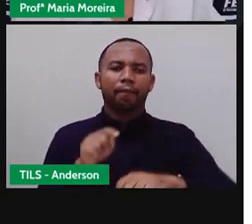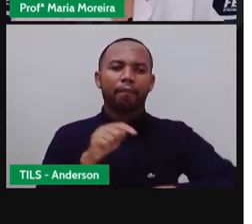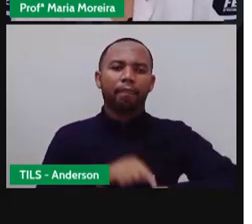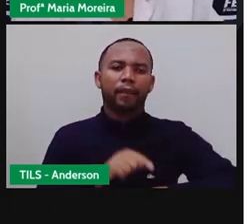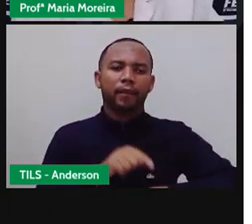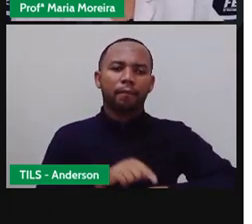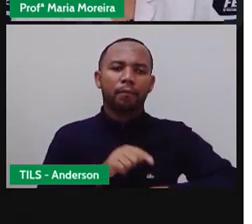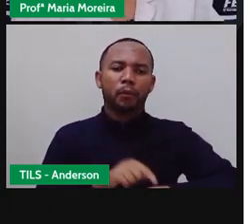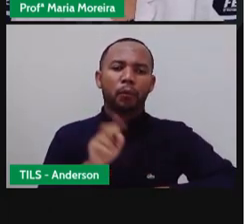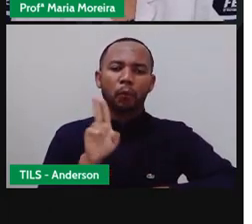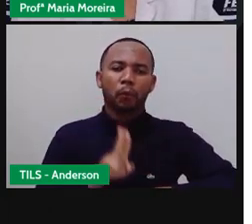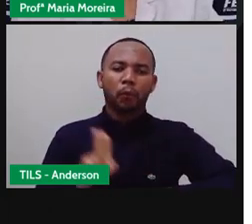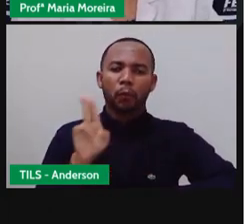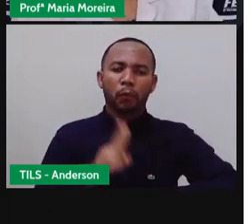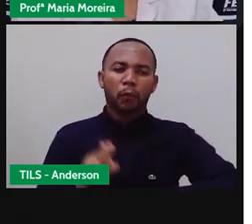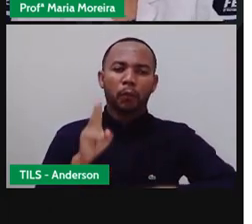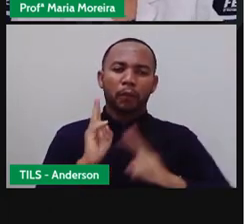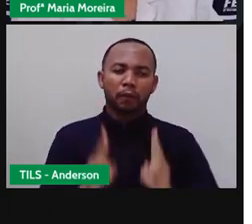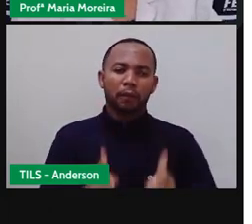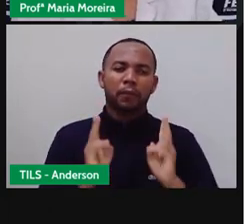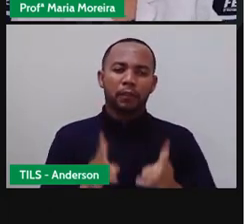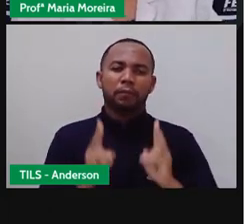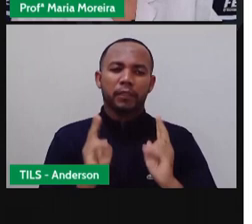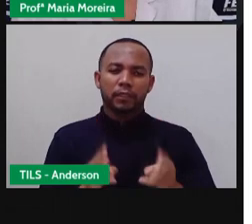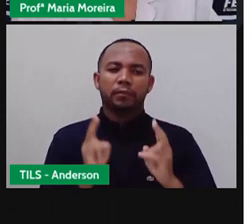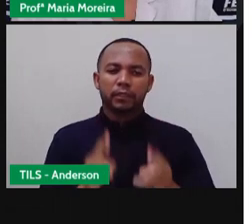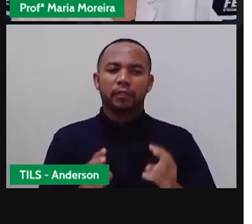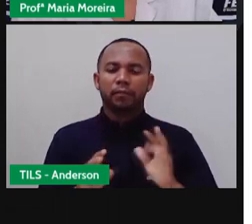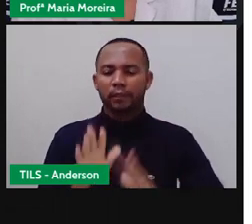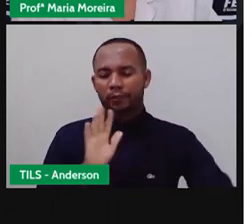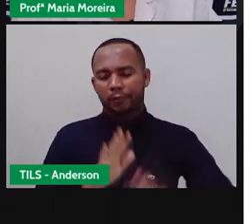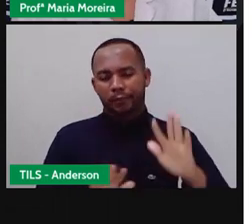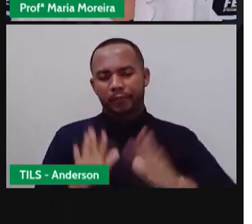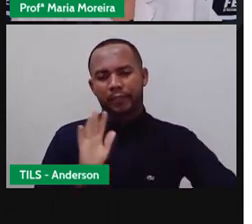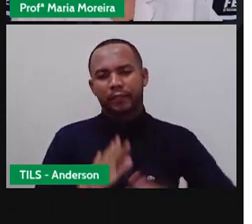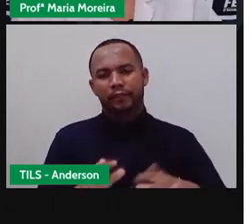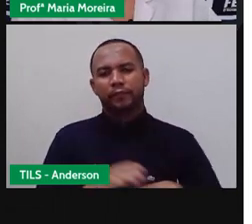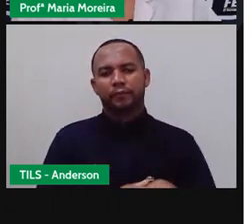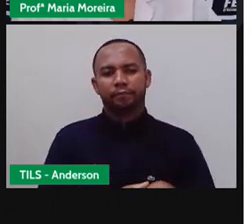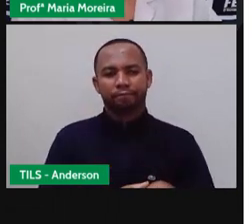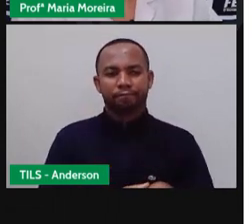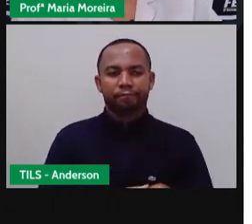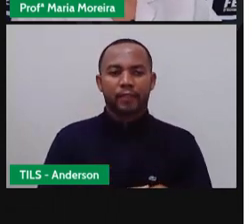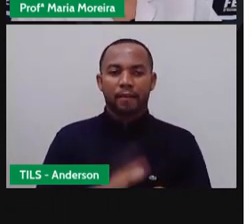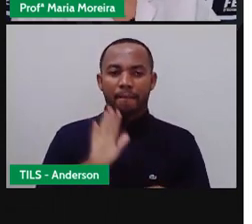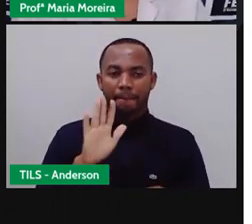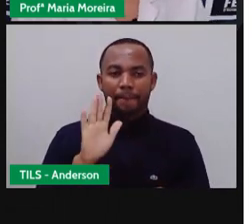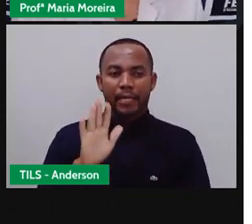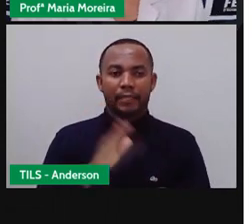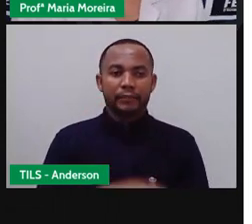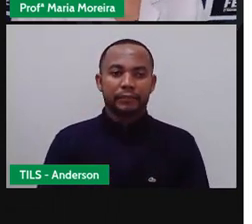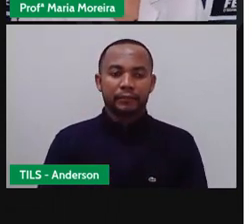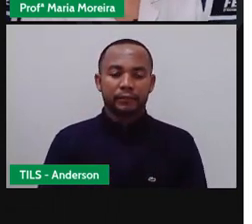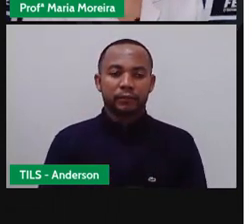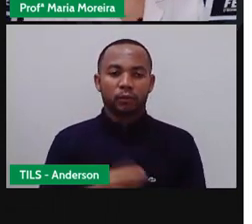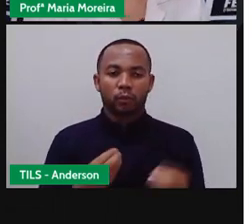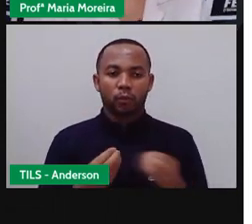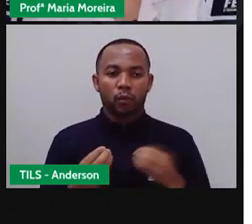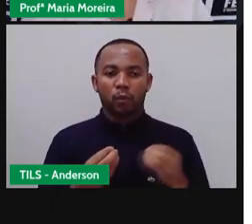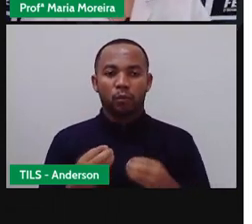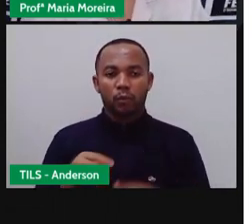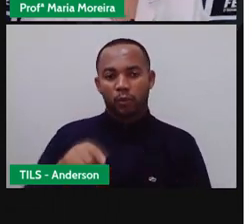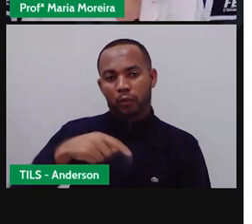né? Manter sua rede atualizada e estar por dentro do que está acontecendo na rede social é natural, né? A gente vai lá,